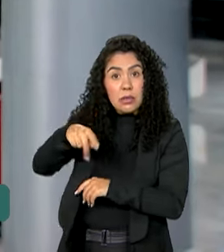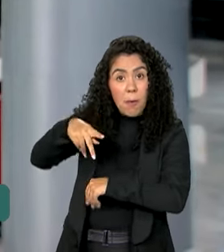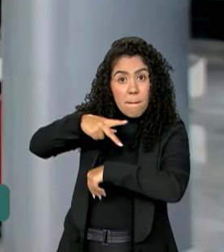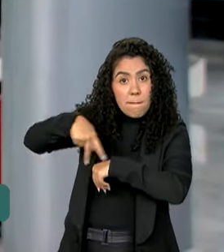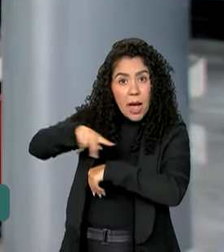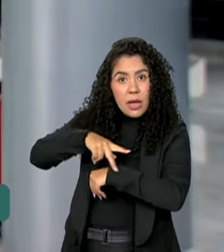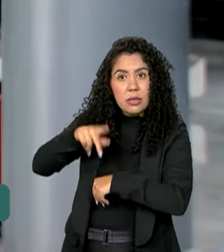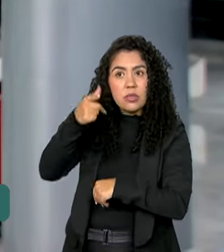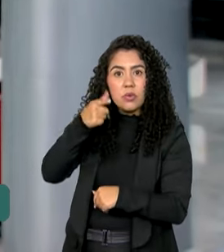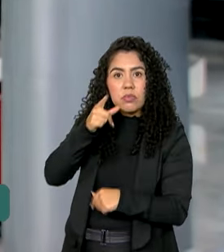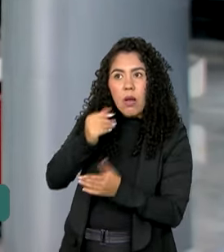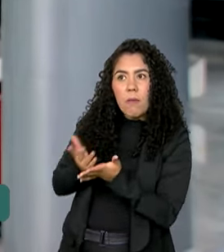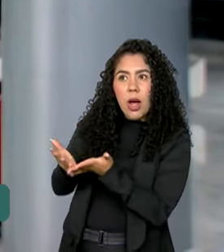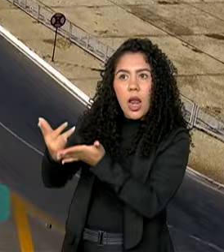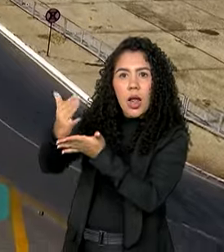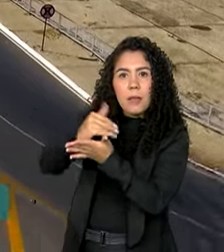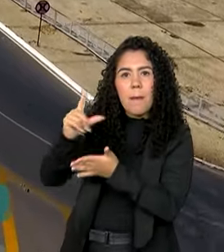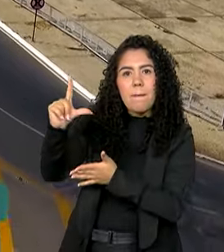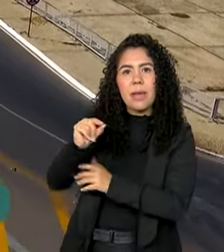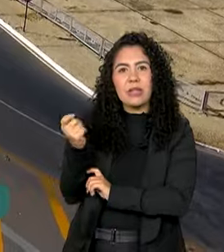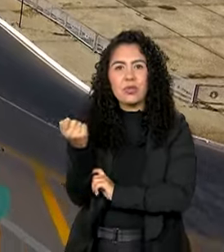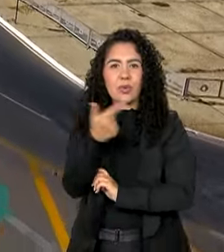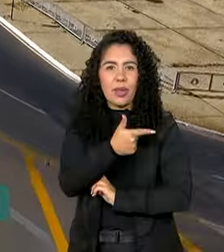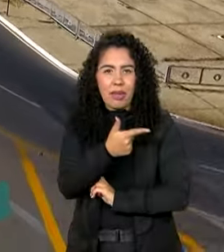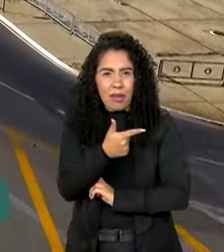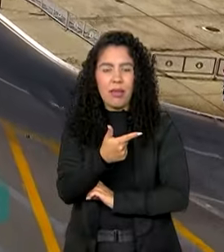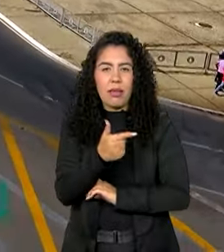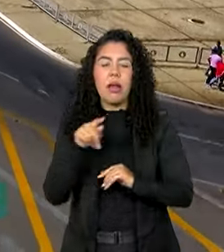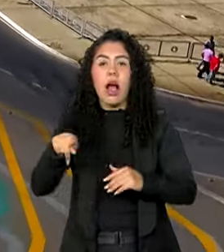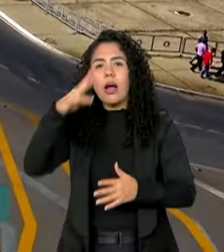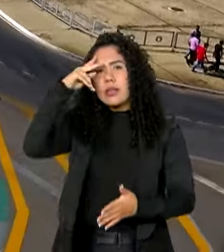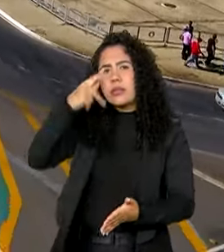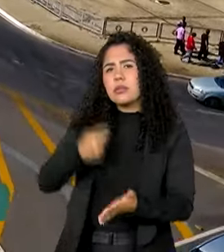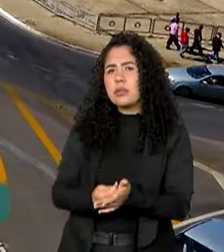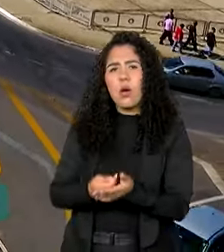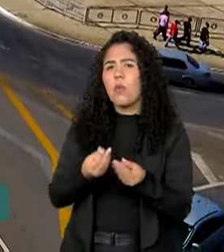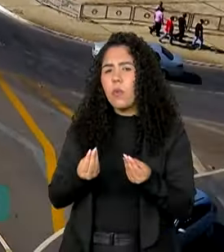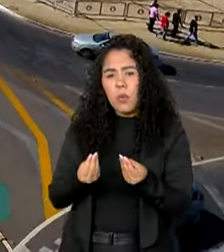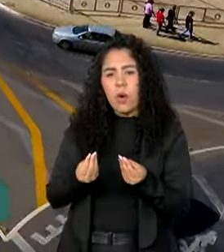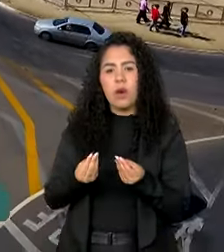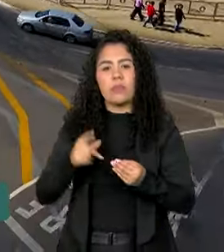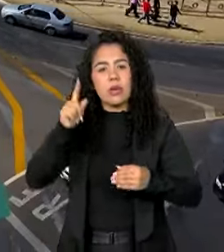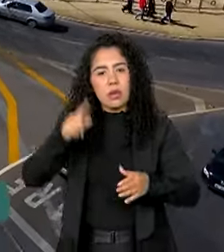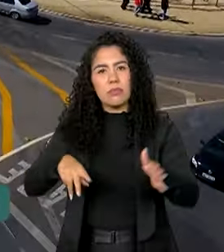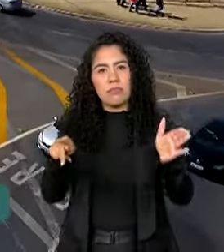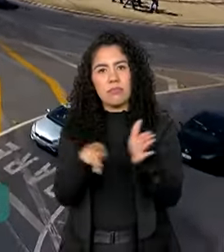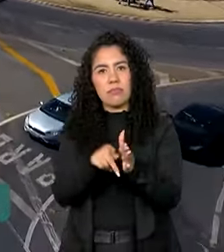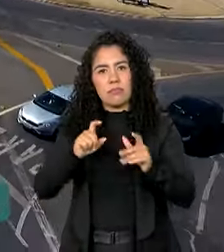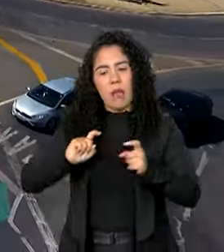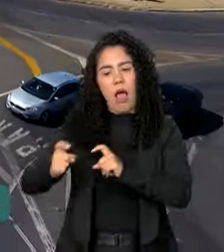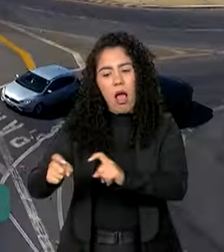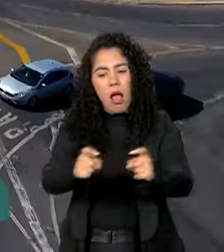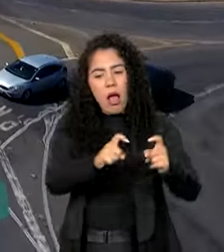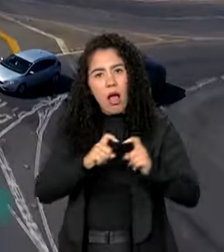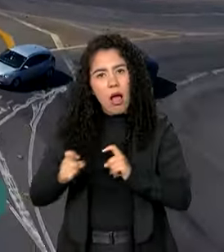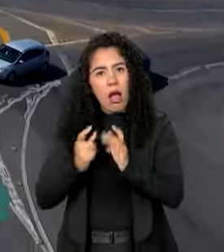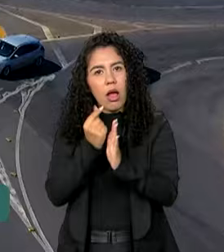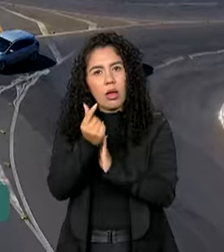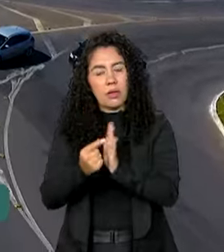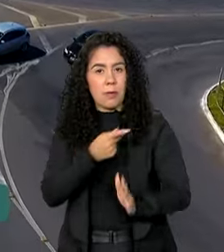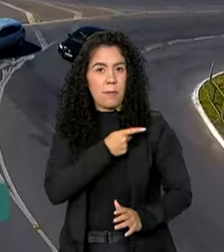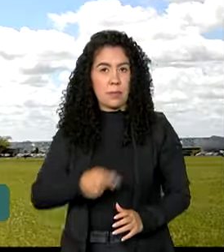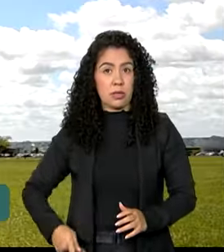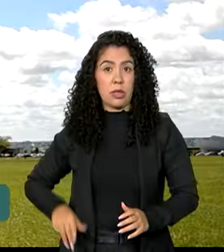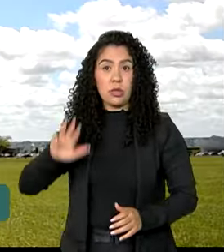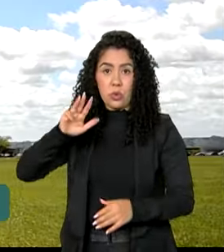arrecada menos do que o previsto. A decisão foi tomada na reunião da Junta de Execução Orçamentária com a presença do